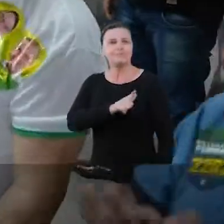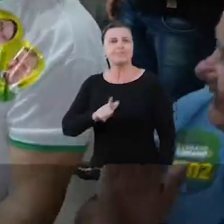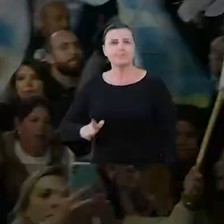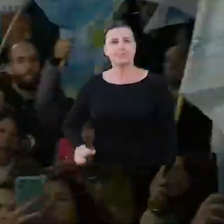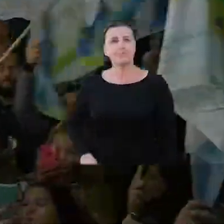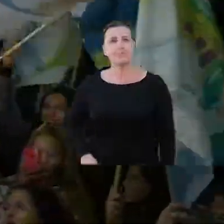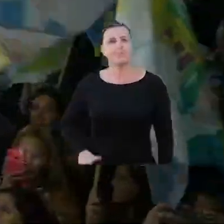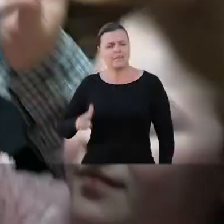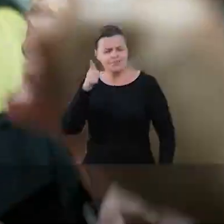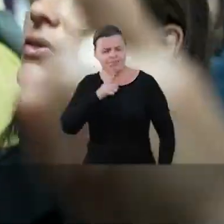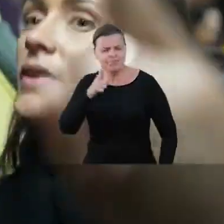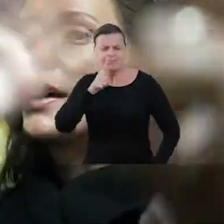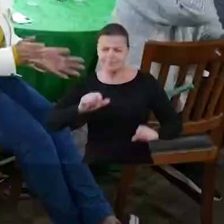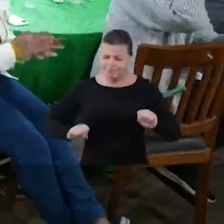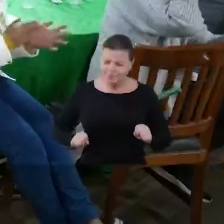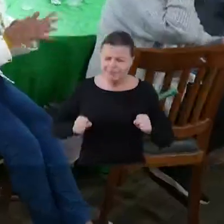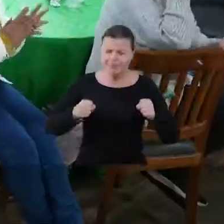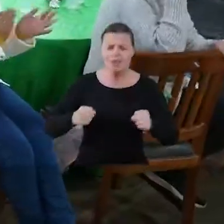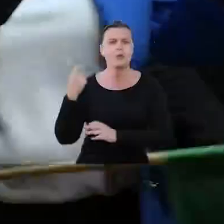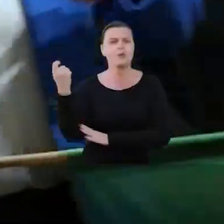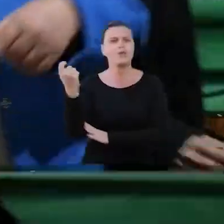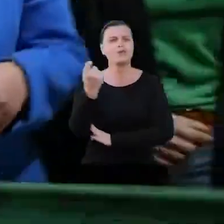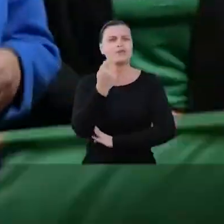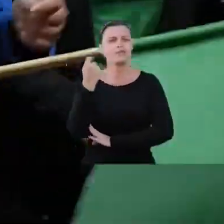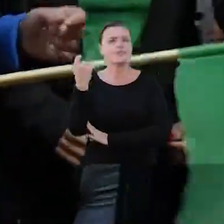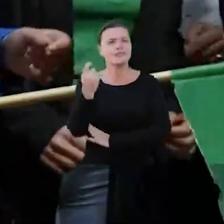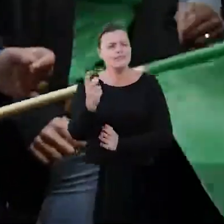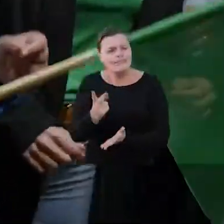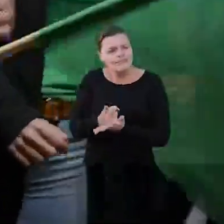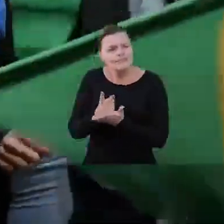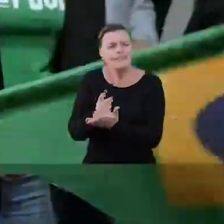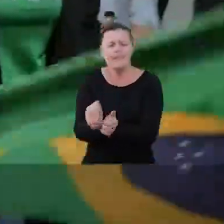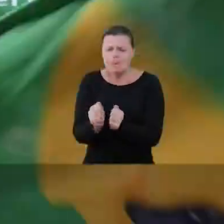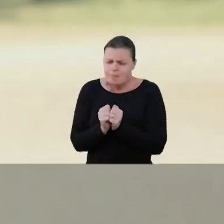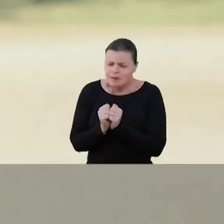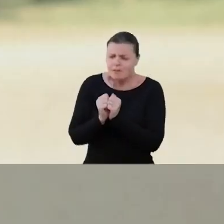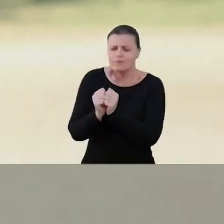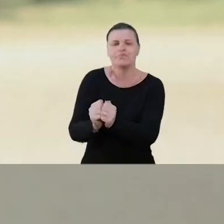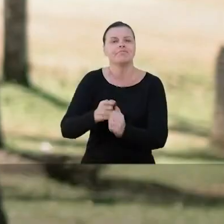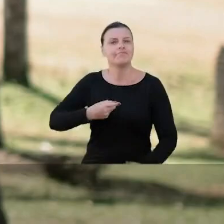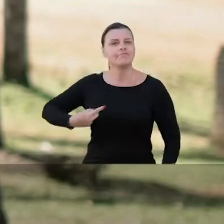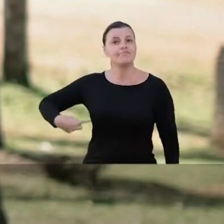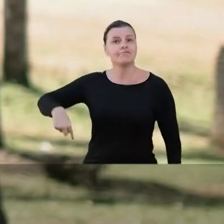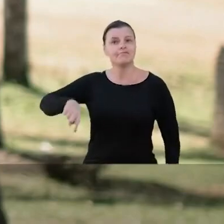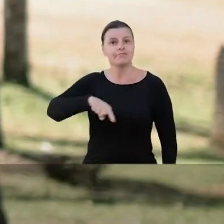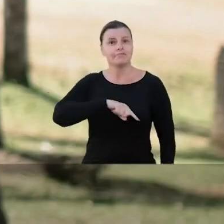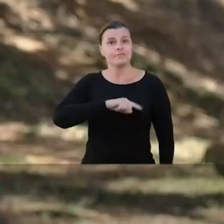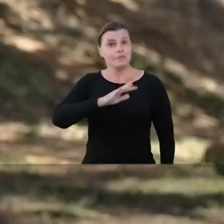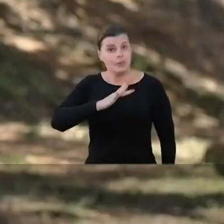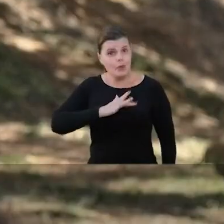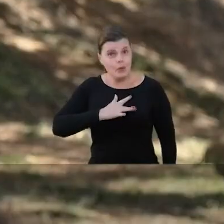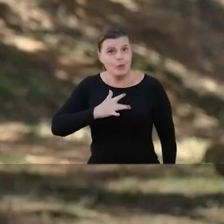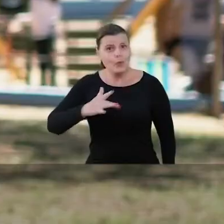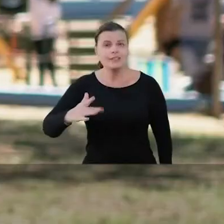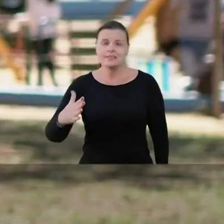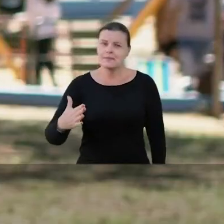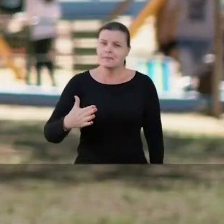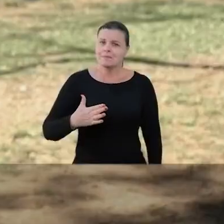meu governador Pra defender o Rio Grande Seja velado da gente